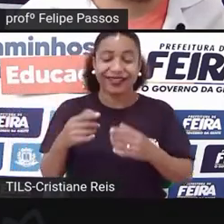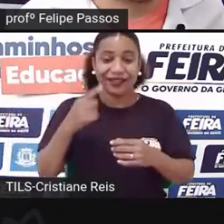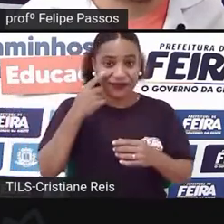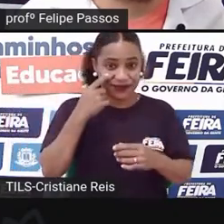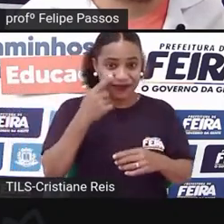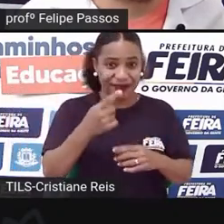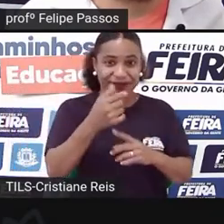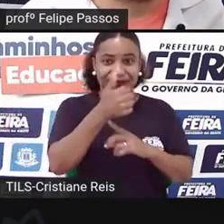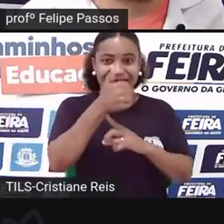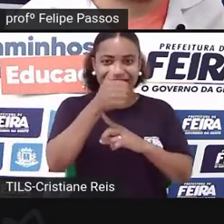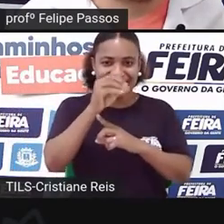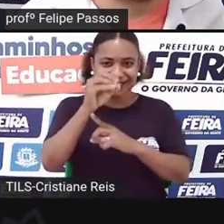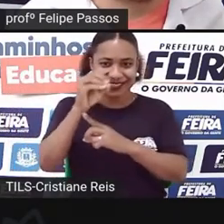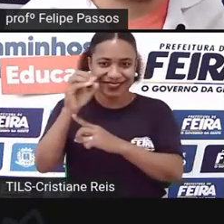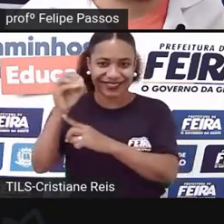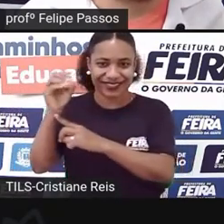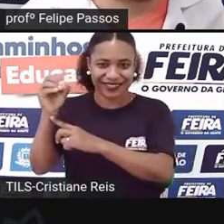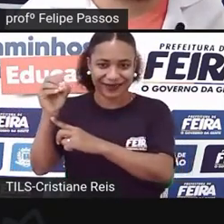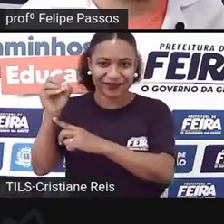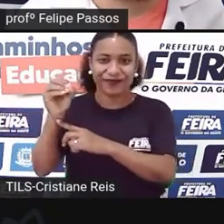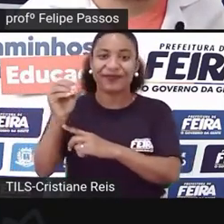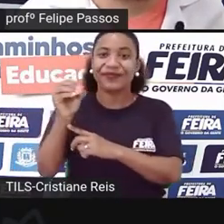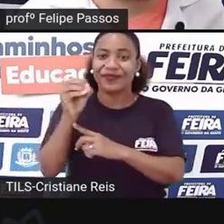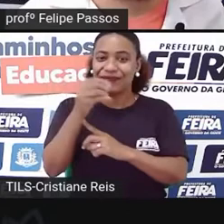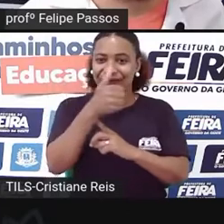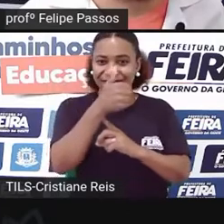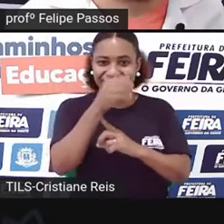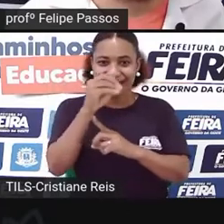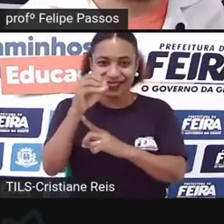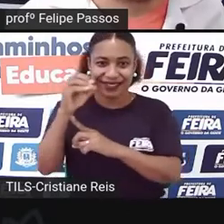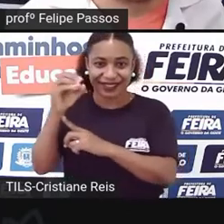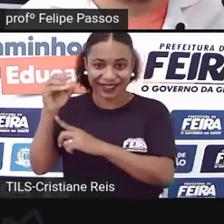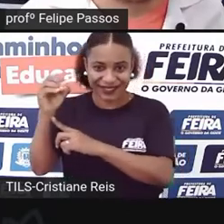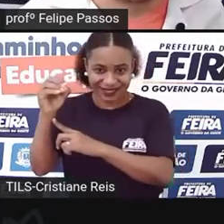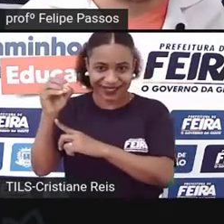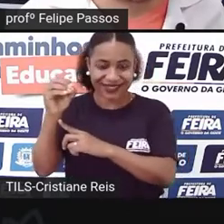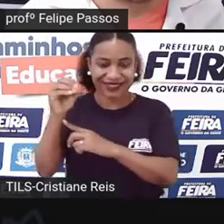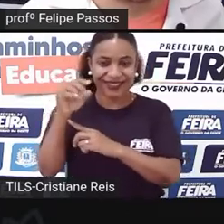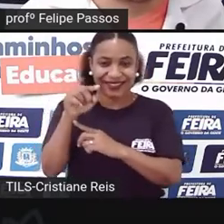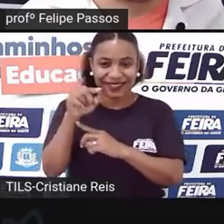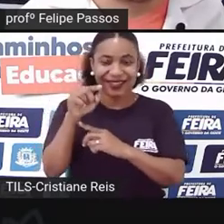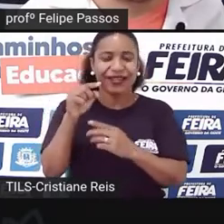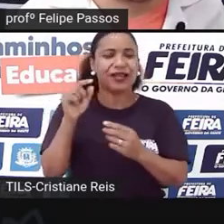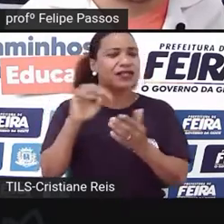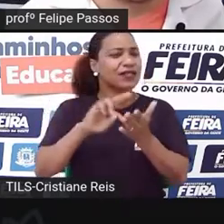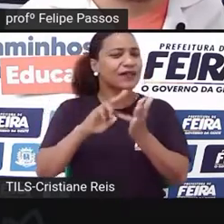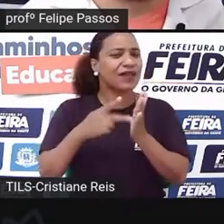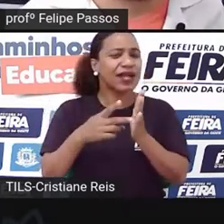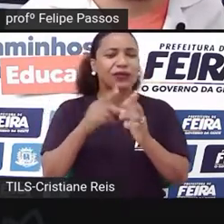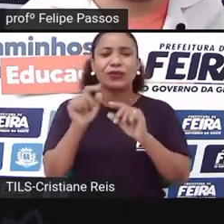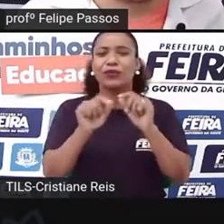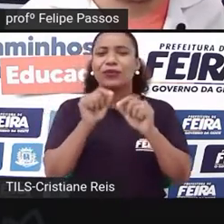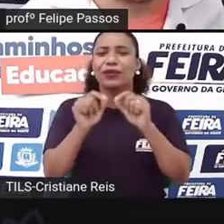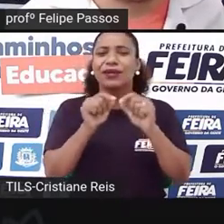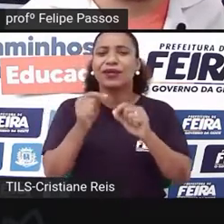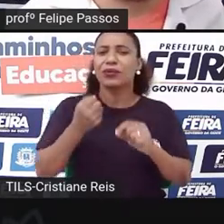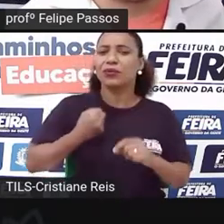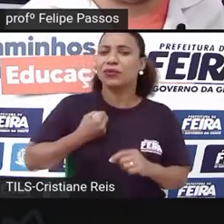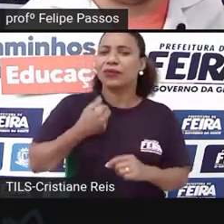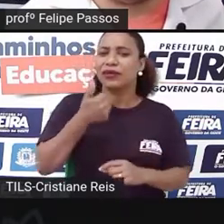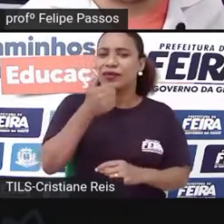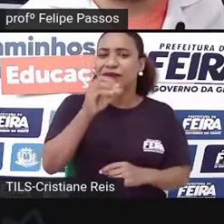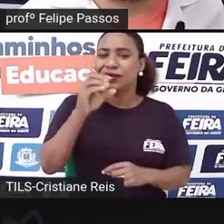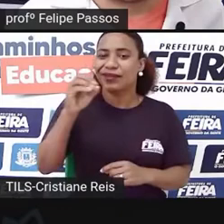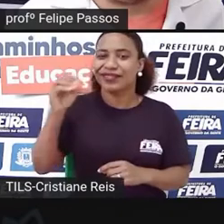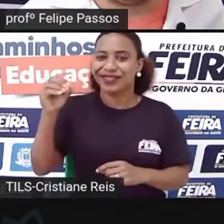O que quer dizer? O ISO é a sensibilidade que o ISO... Esse numerozinho é a sensibilidade que o filme tem à luz.